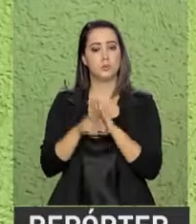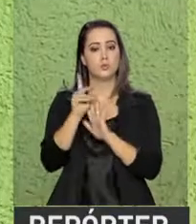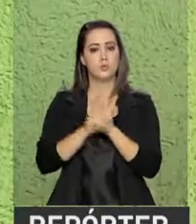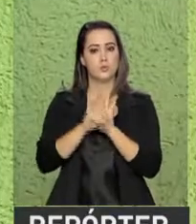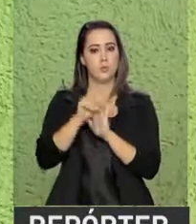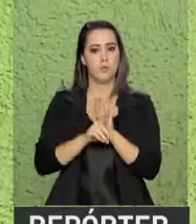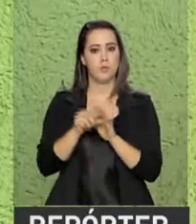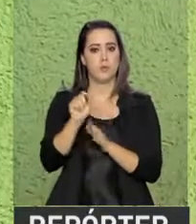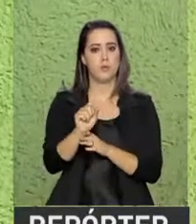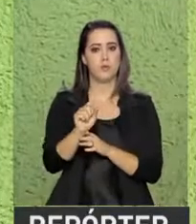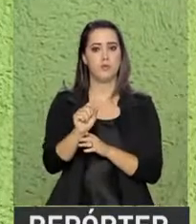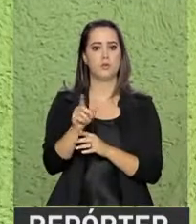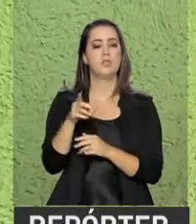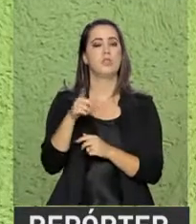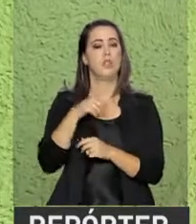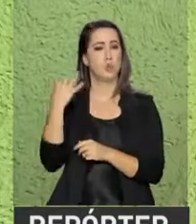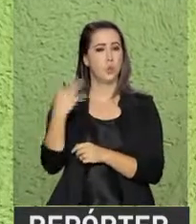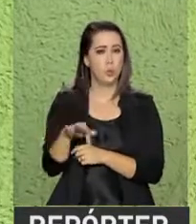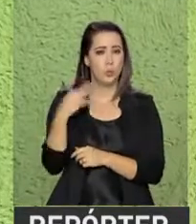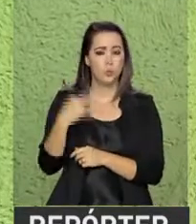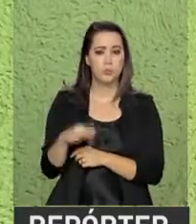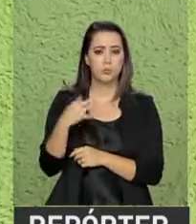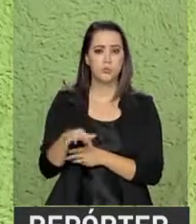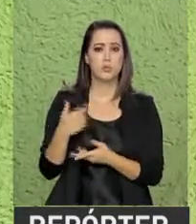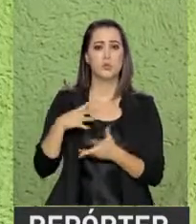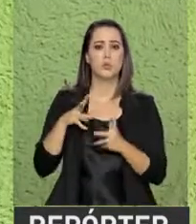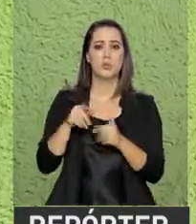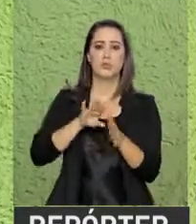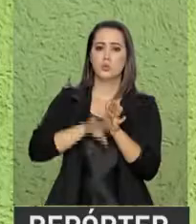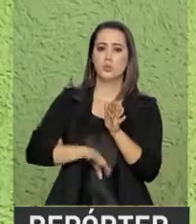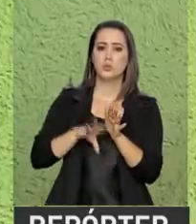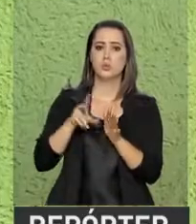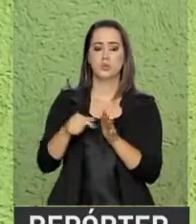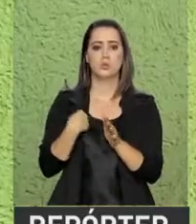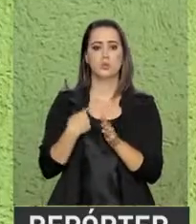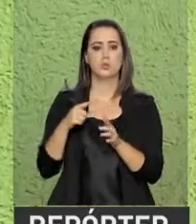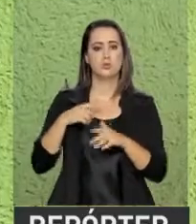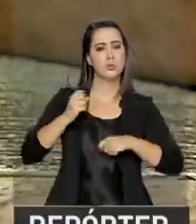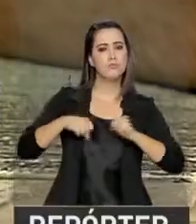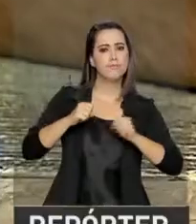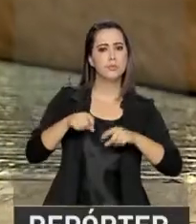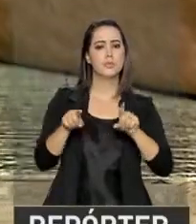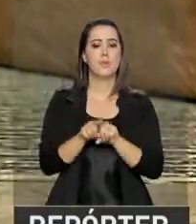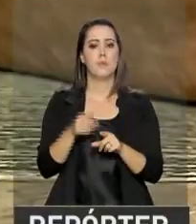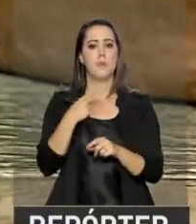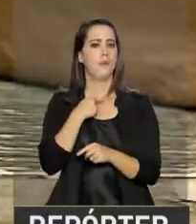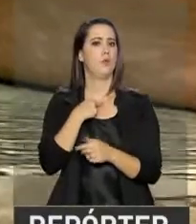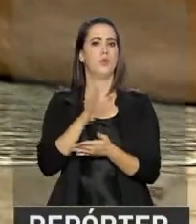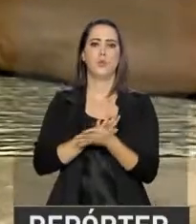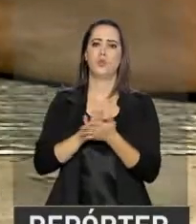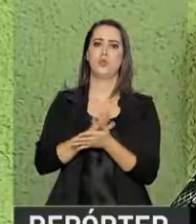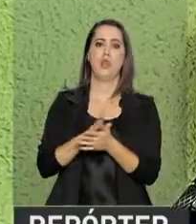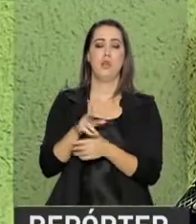ele provoca muita dor, e me tira todo, me restringe o meu movimento, e eu não posso fazer